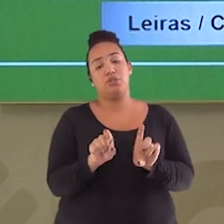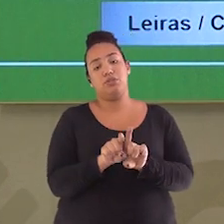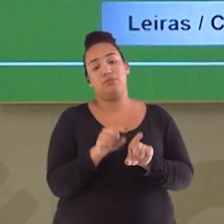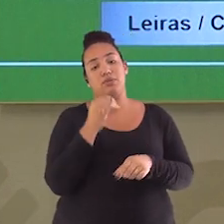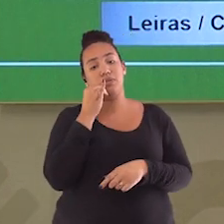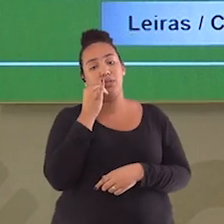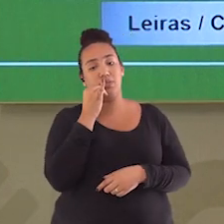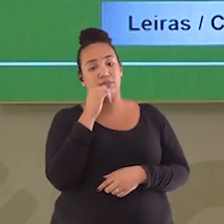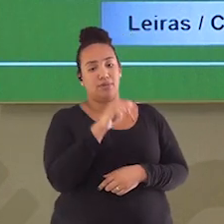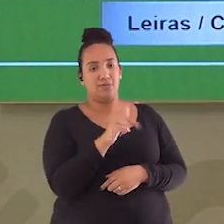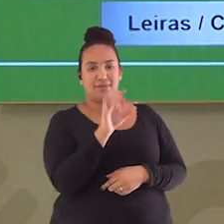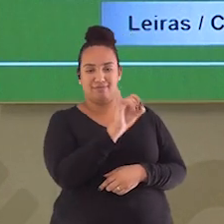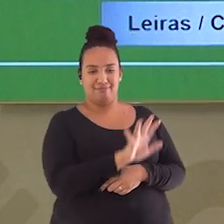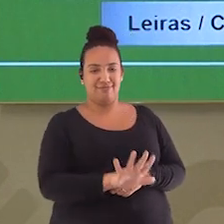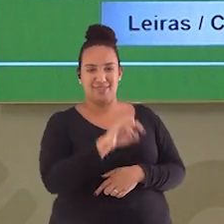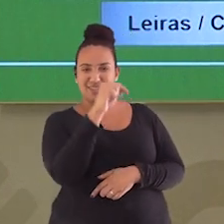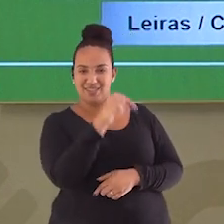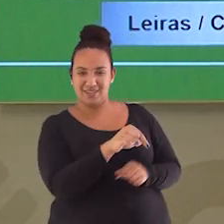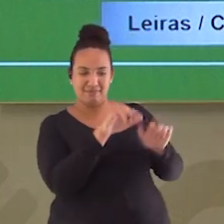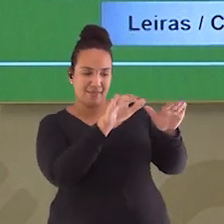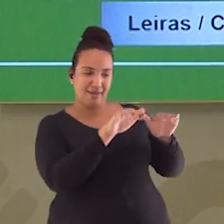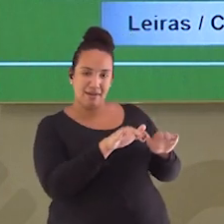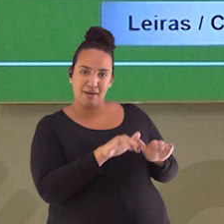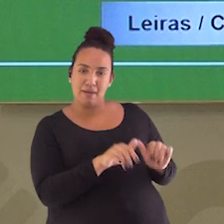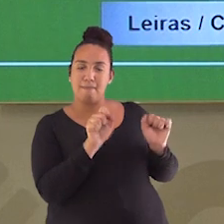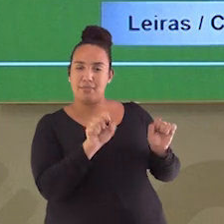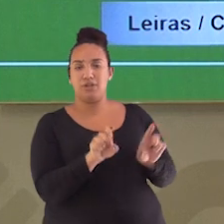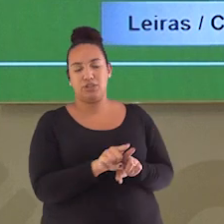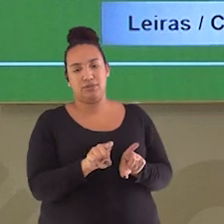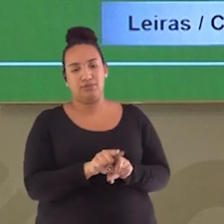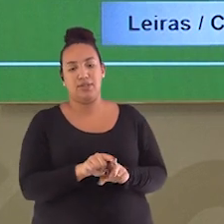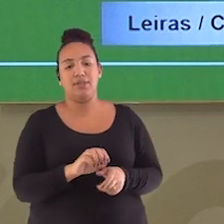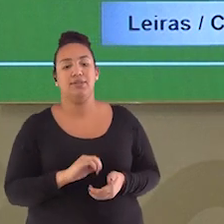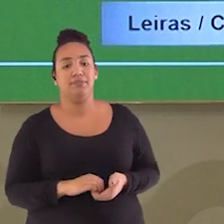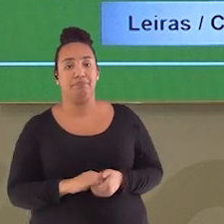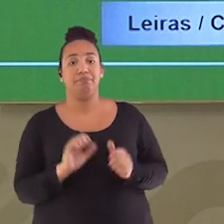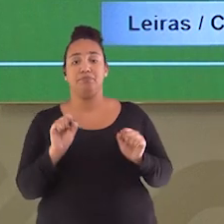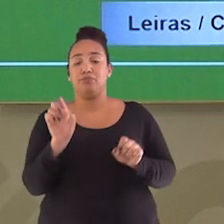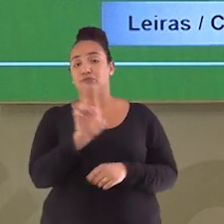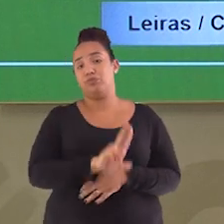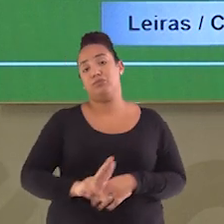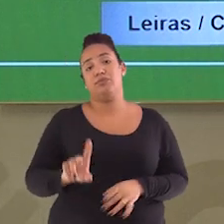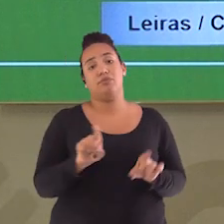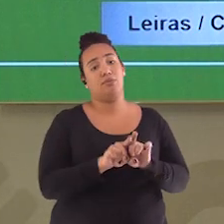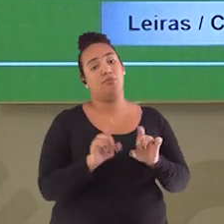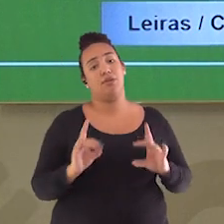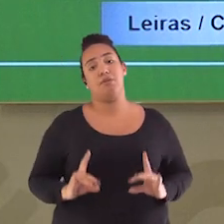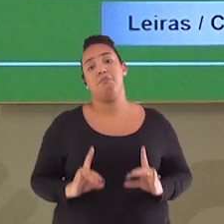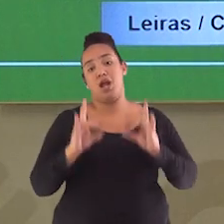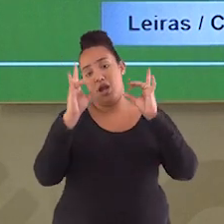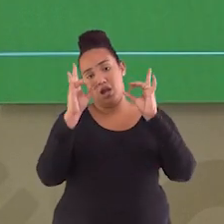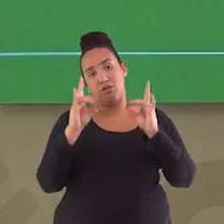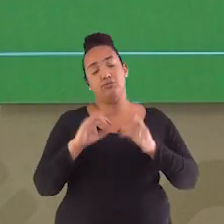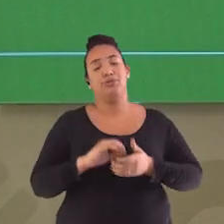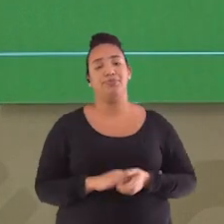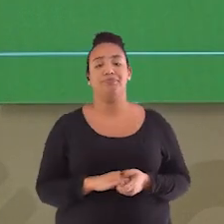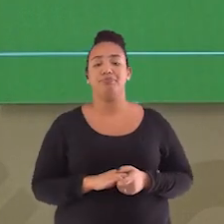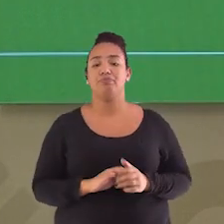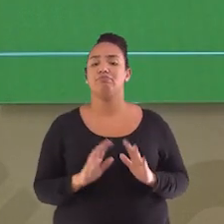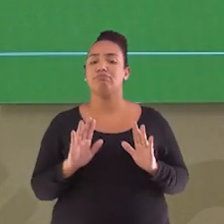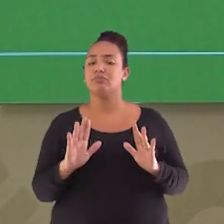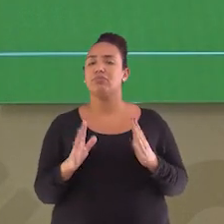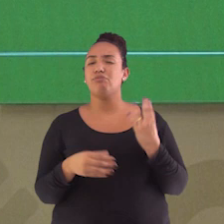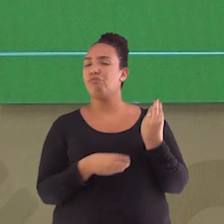composteiras, aqui na segunda foto. Podem ser feitas e usadas até em apartamentos, dependendo do tamanho. Mas como é que